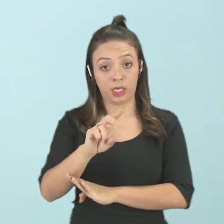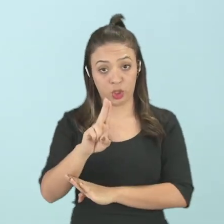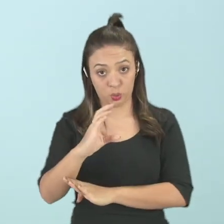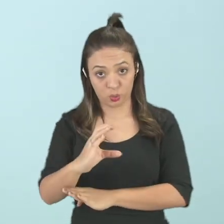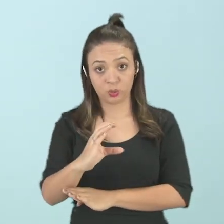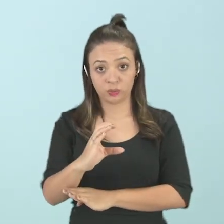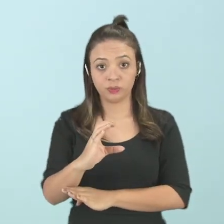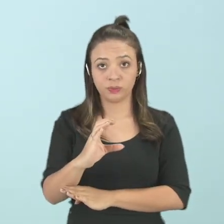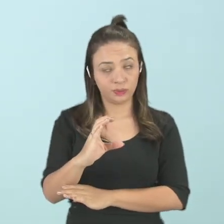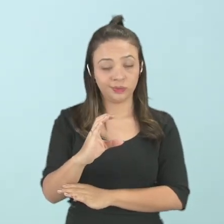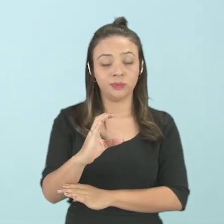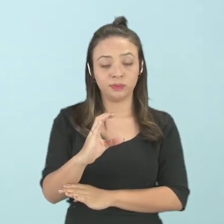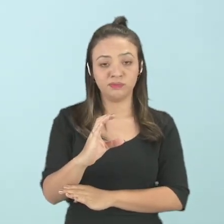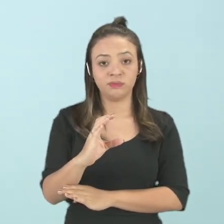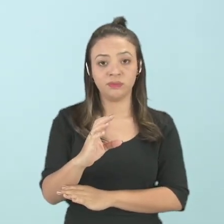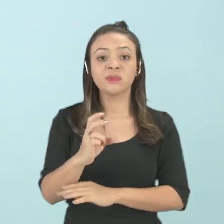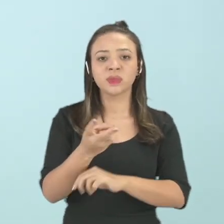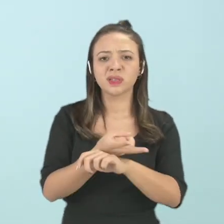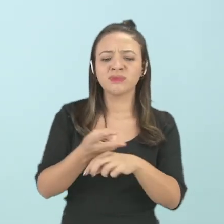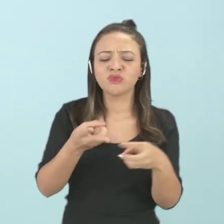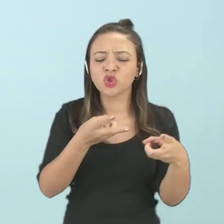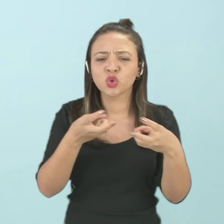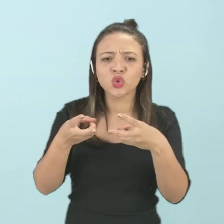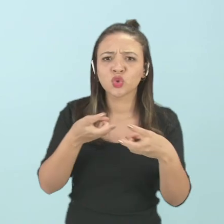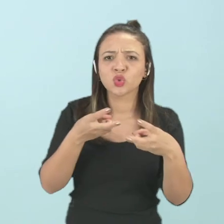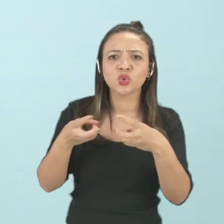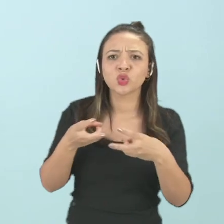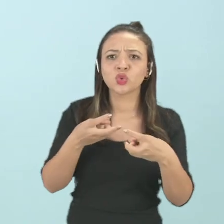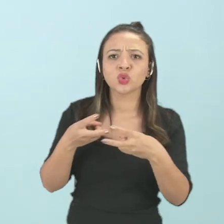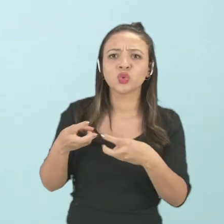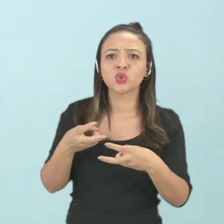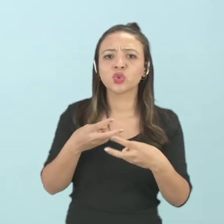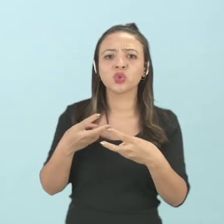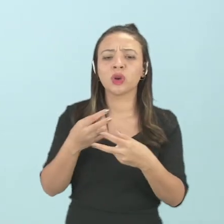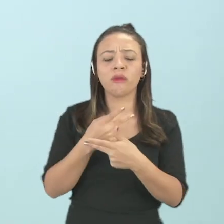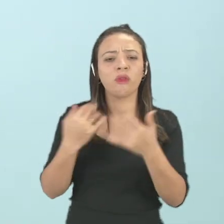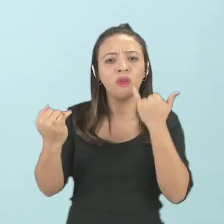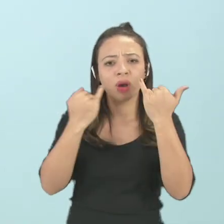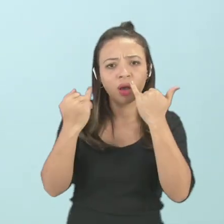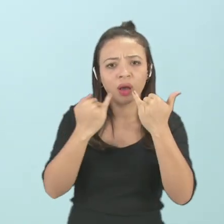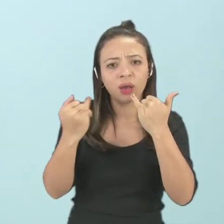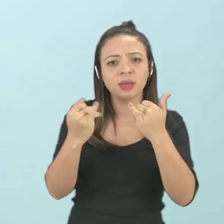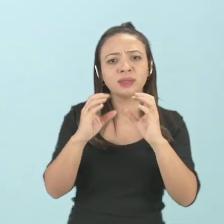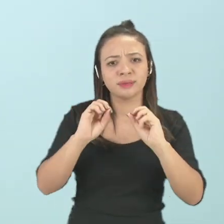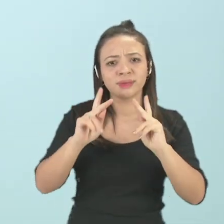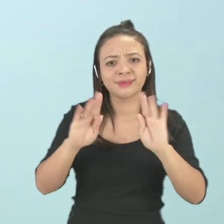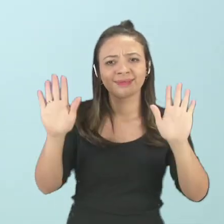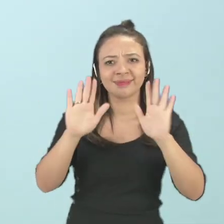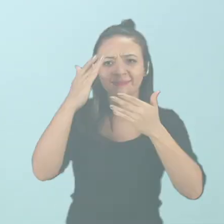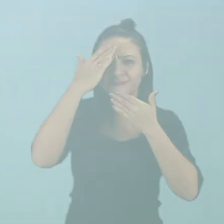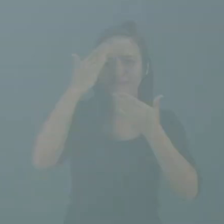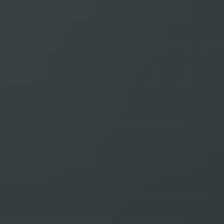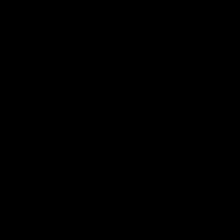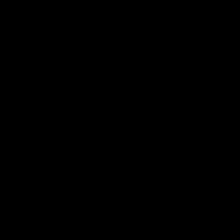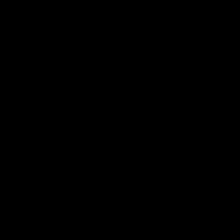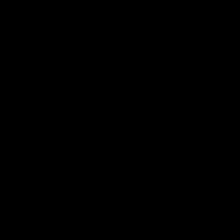tá? E procurem explorar mais, certo? Essas informações, ok, gente? Obrigado.